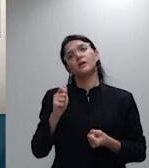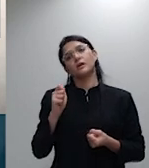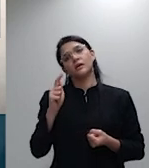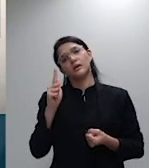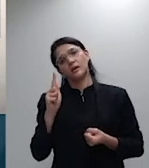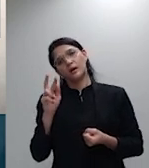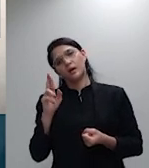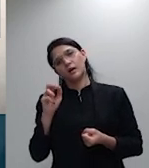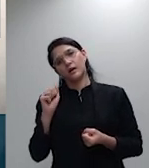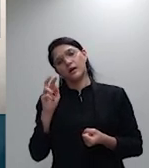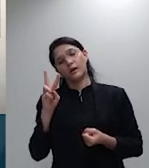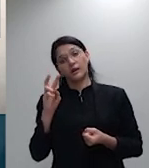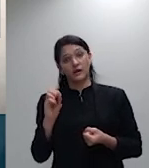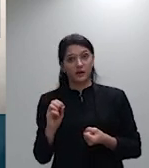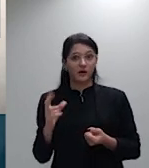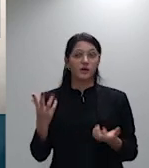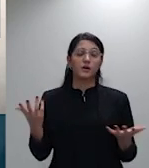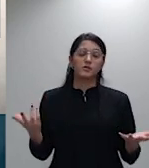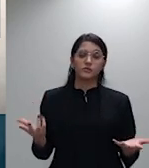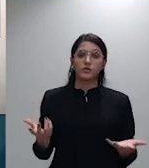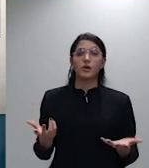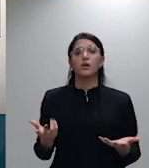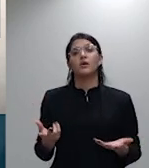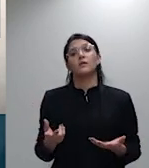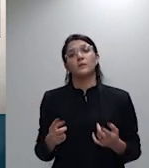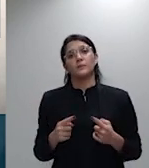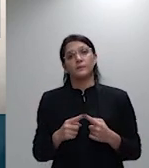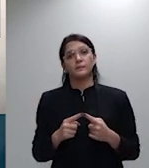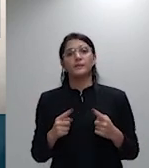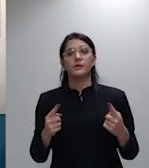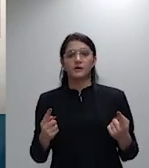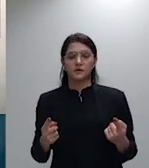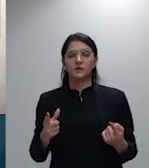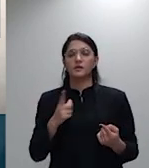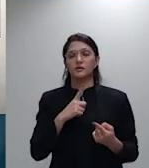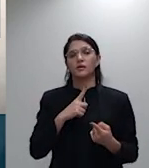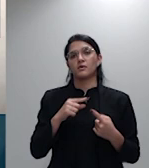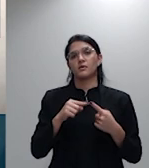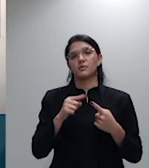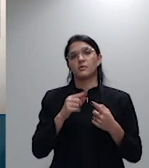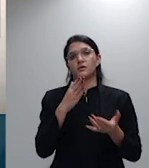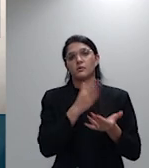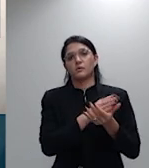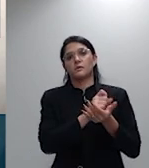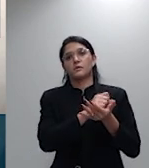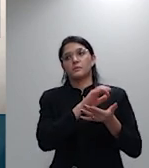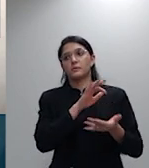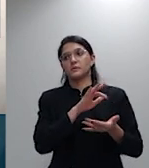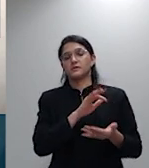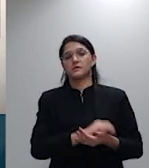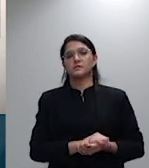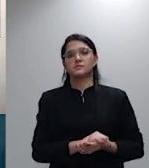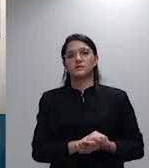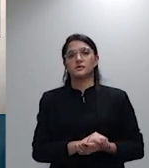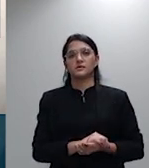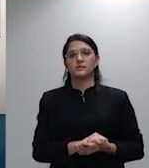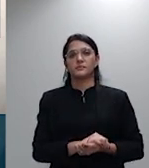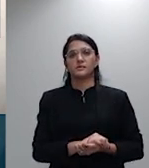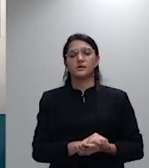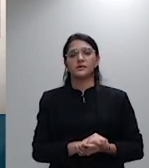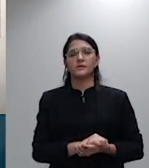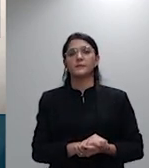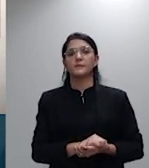e aí o cabimento da recisória com o devido respeito aqui não me parece possível